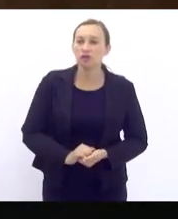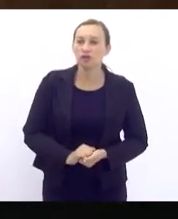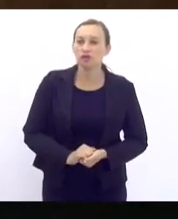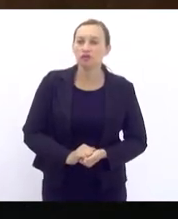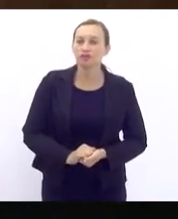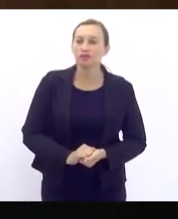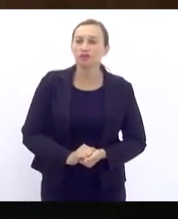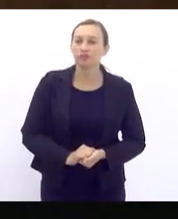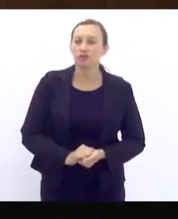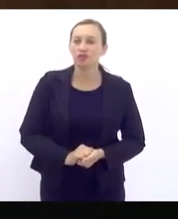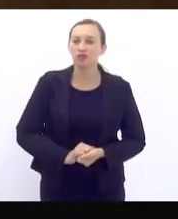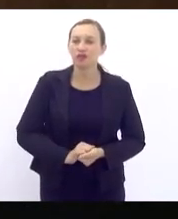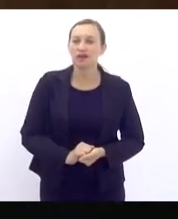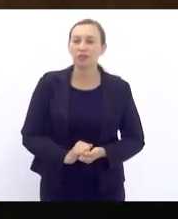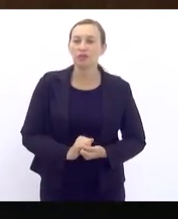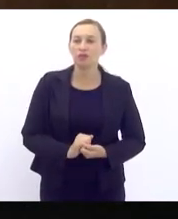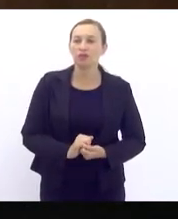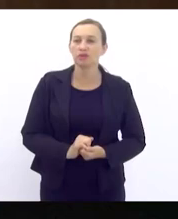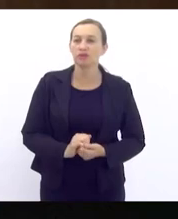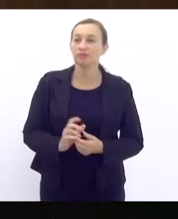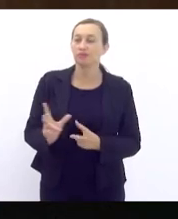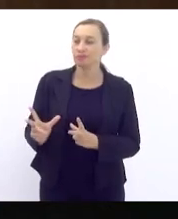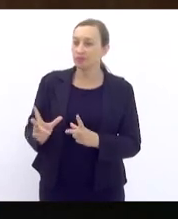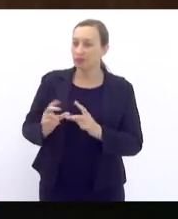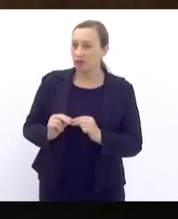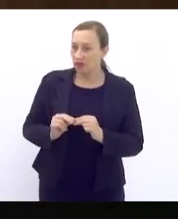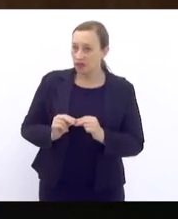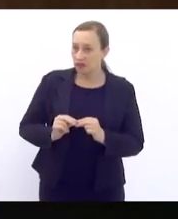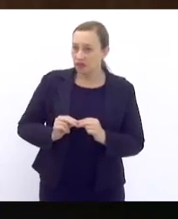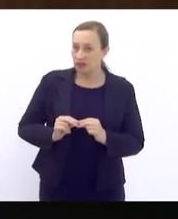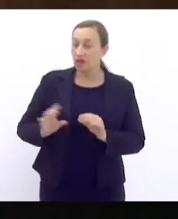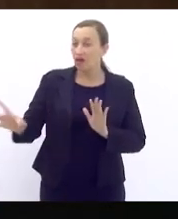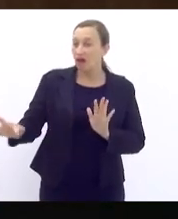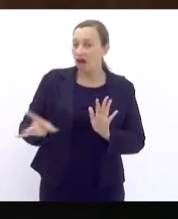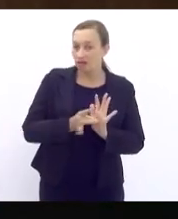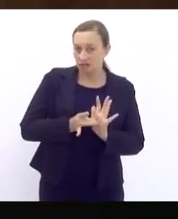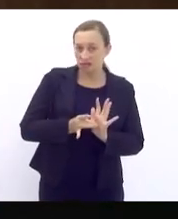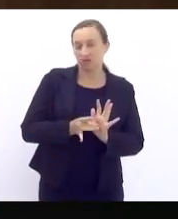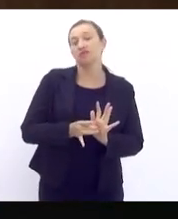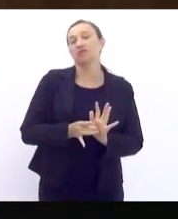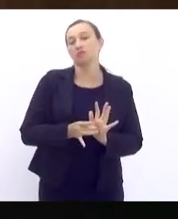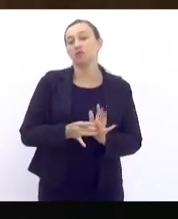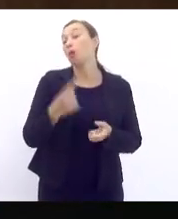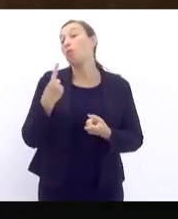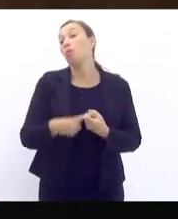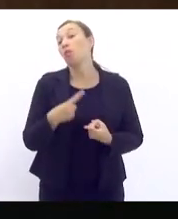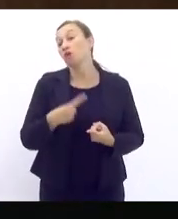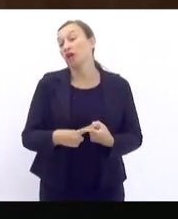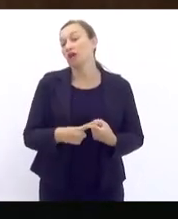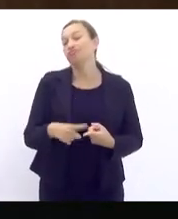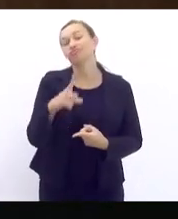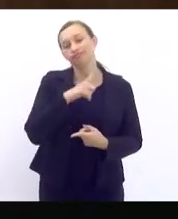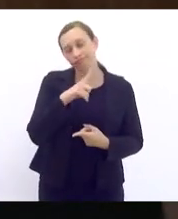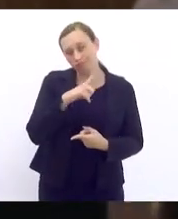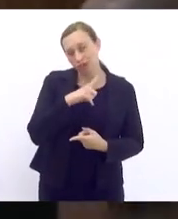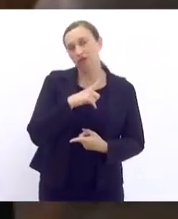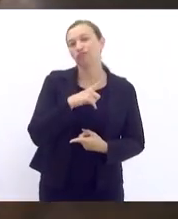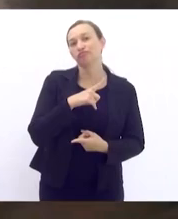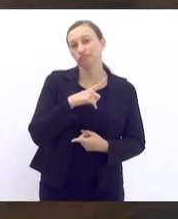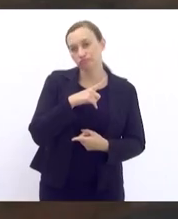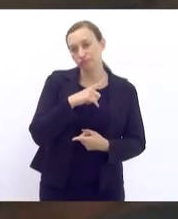mereceria o parecer da anexação, porque eu tenho um projeto